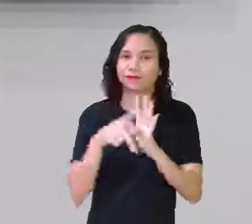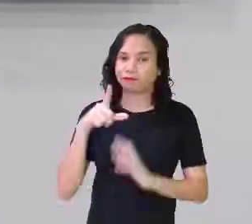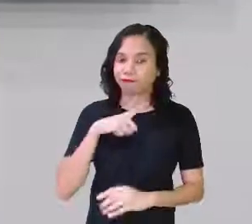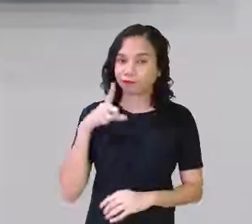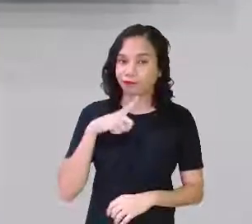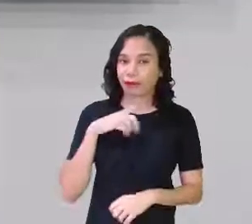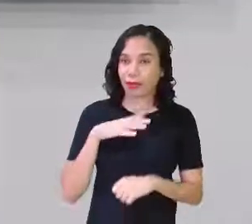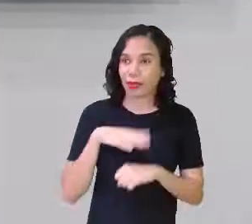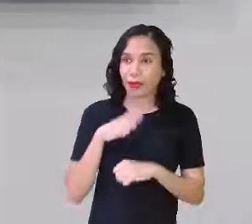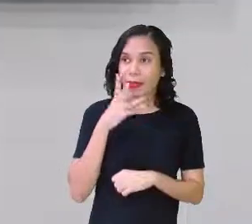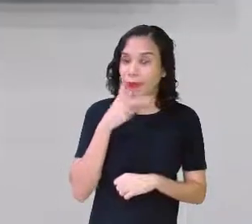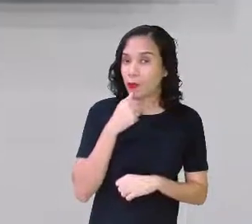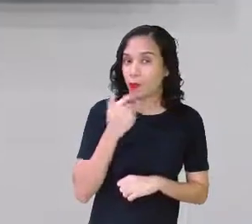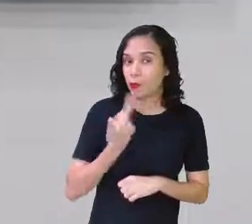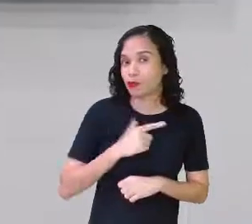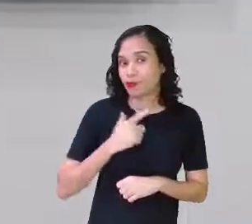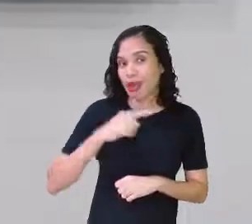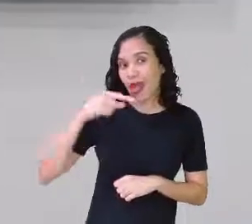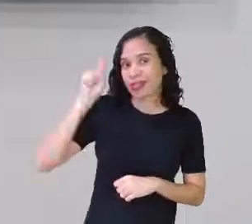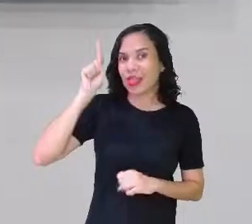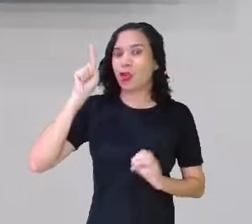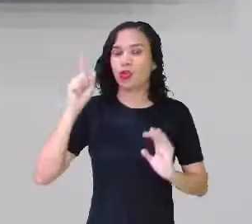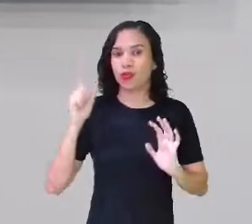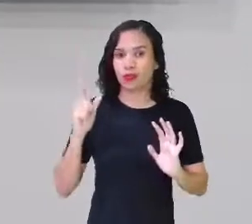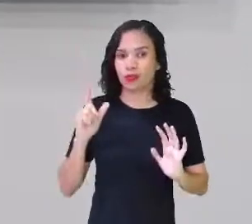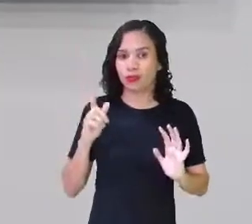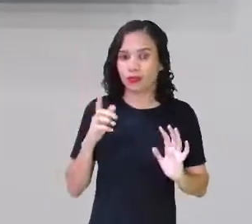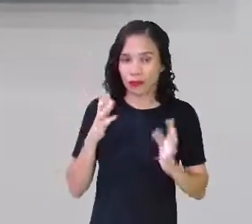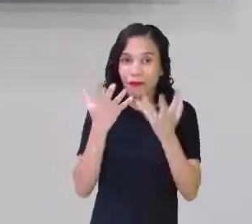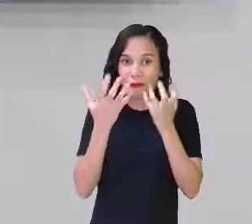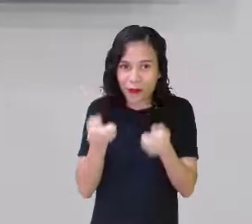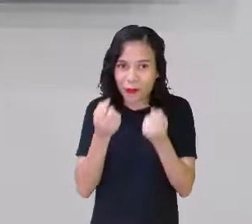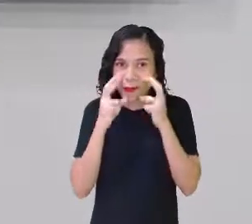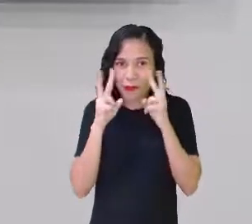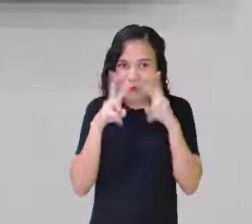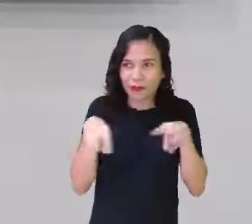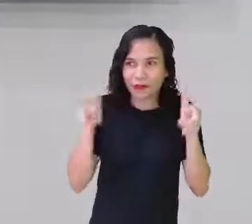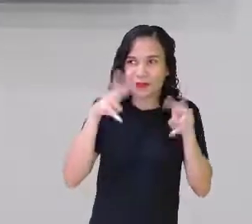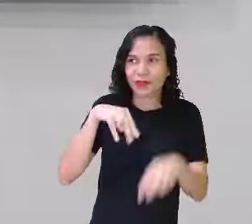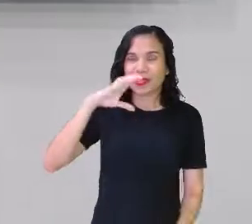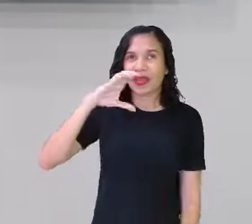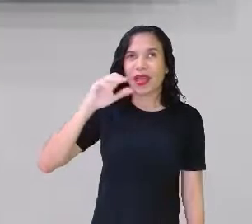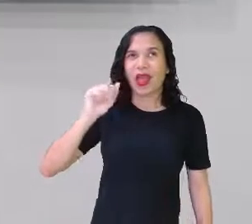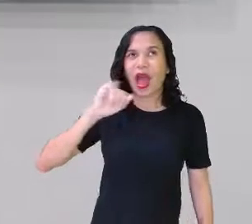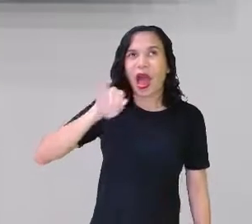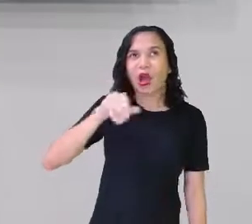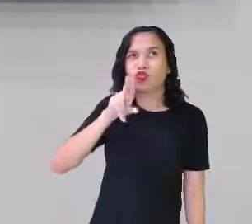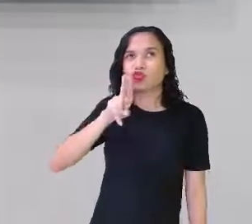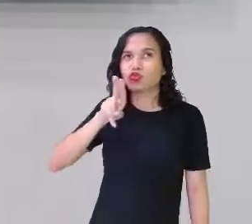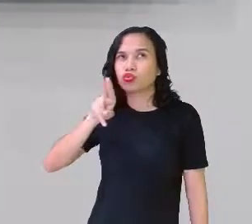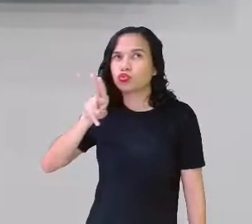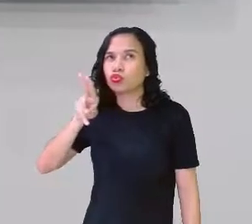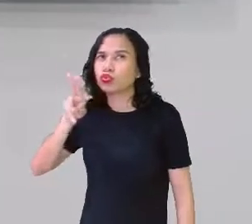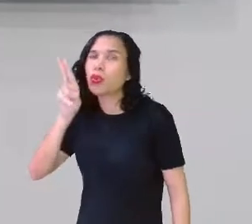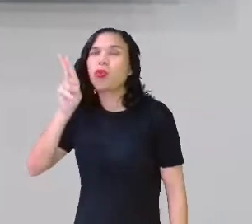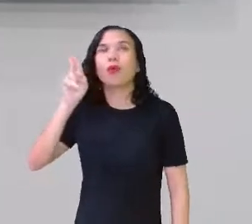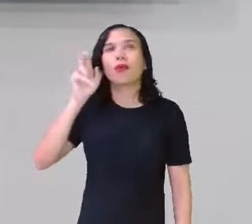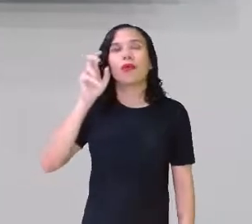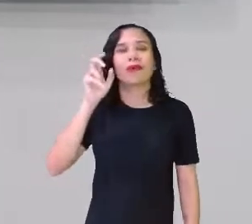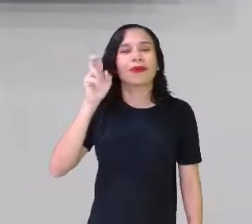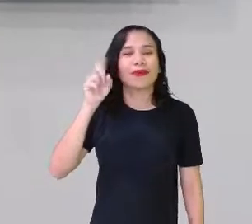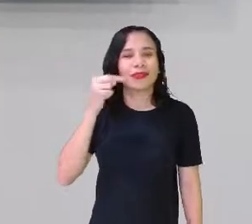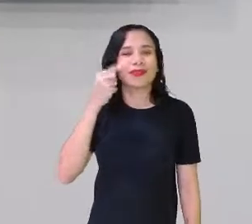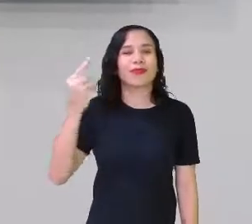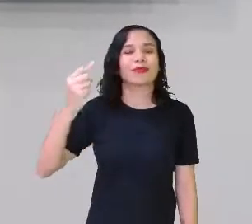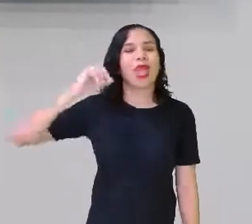Ela não é acentuada, então não tem a dica já do acento. Vamos ver? Caju, olha, a